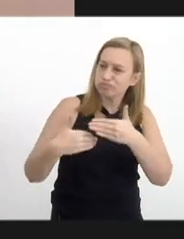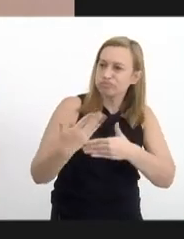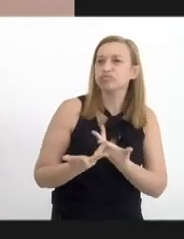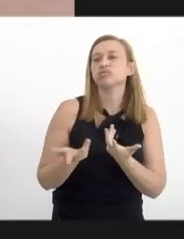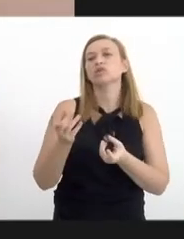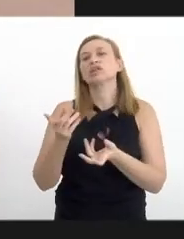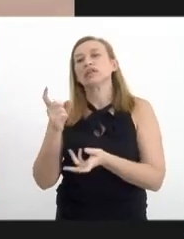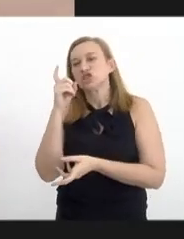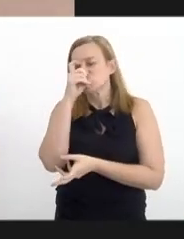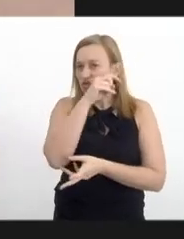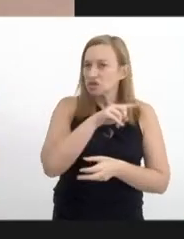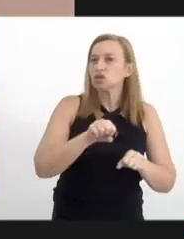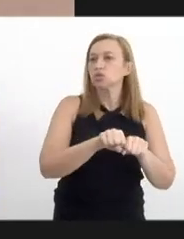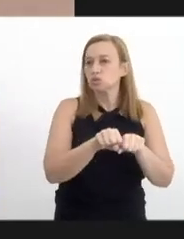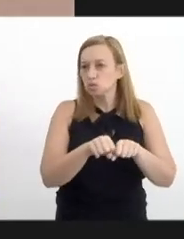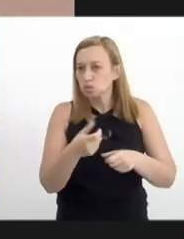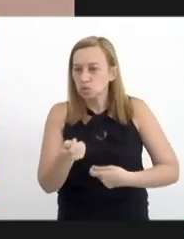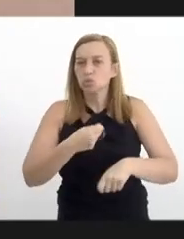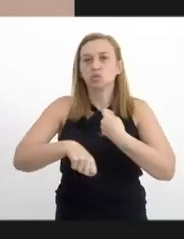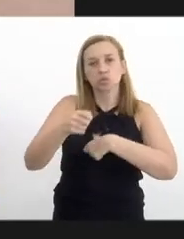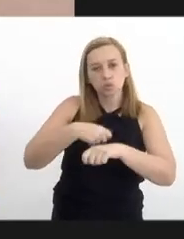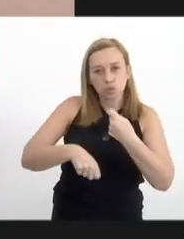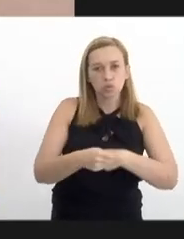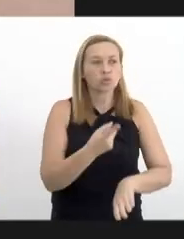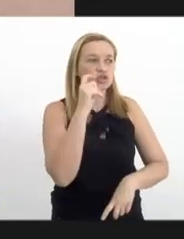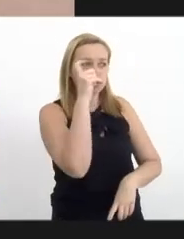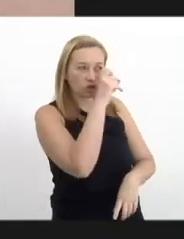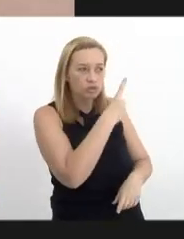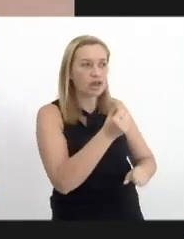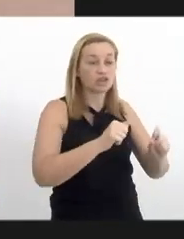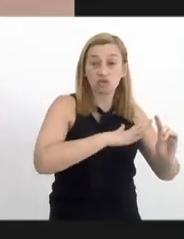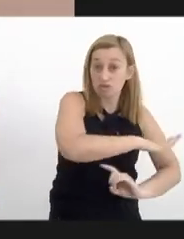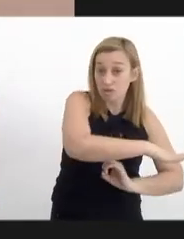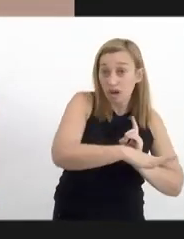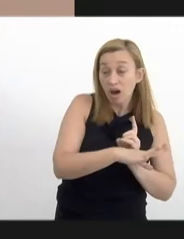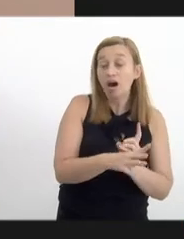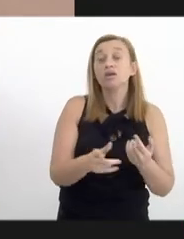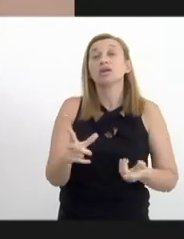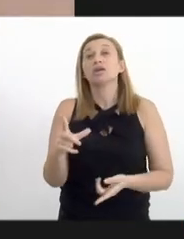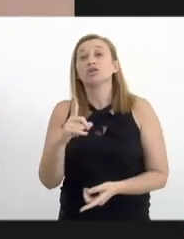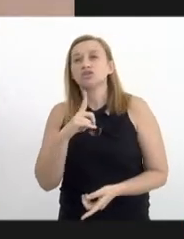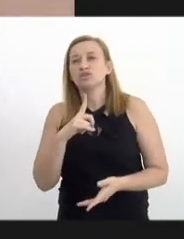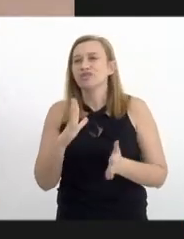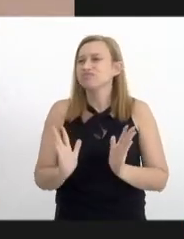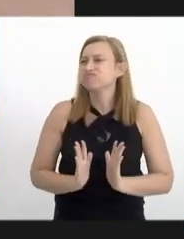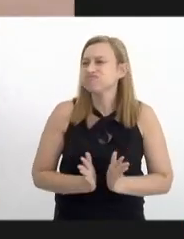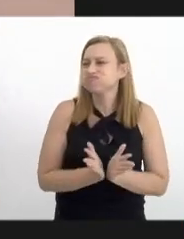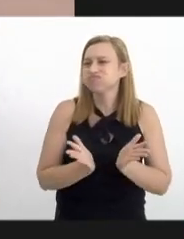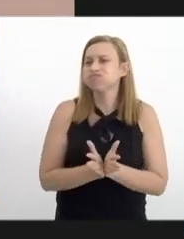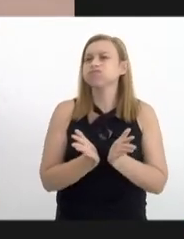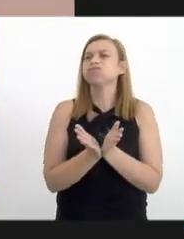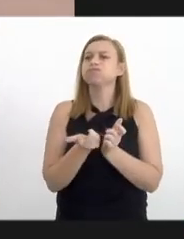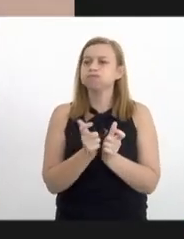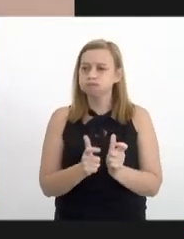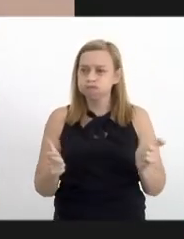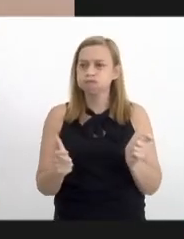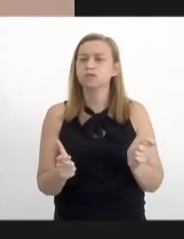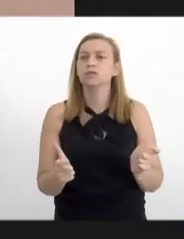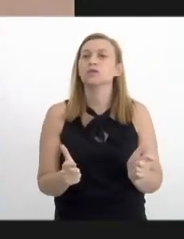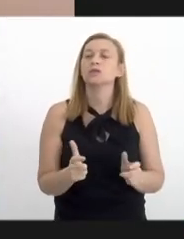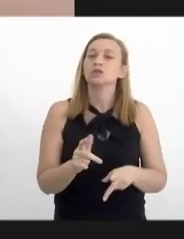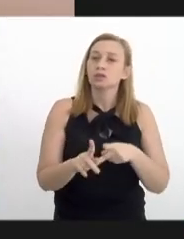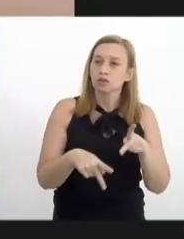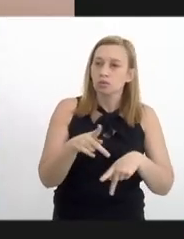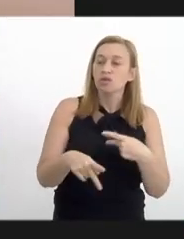de dificuldade econômica, de dificuldade social, tivemos um empobrecimento grande da população e um